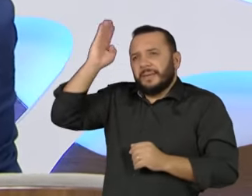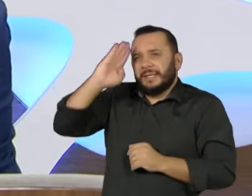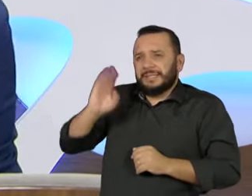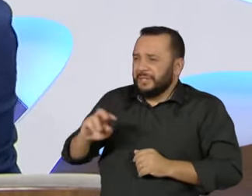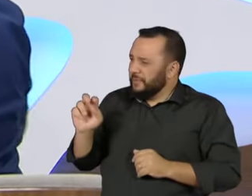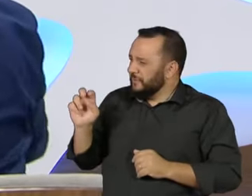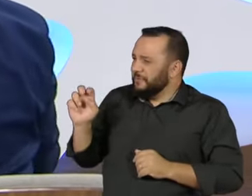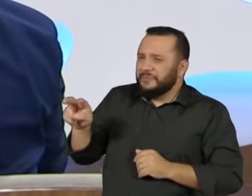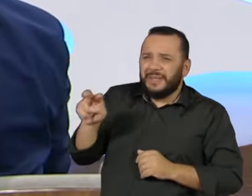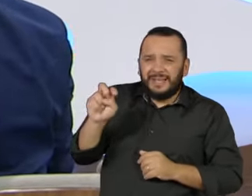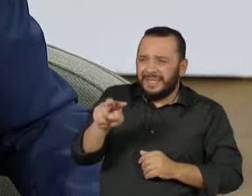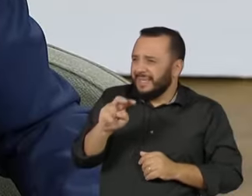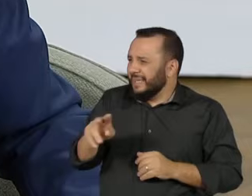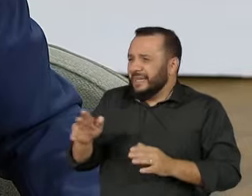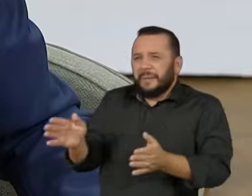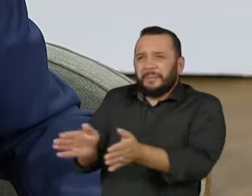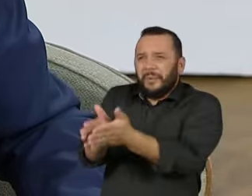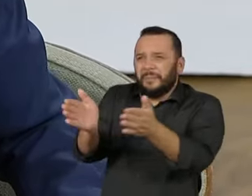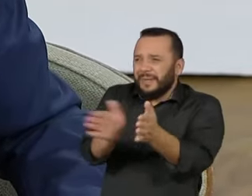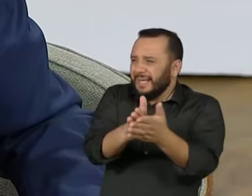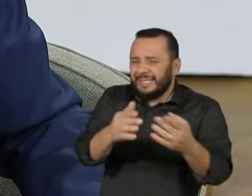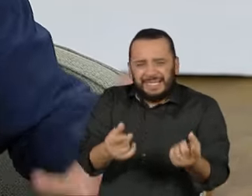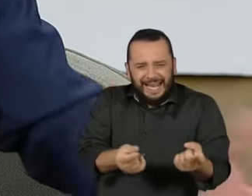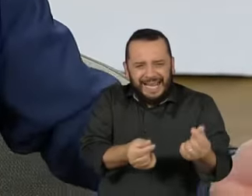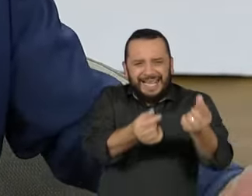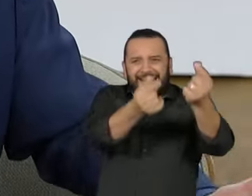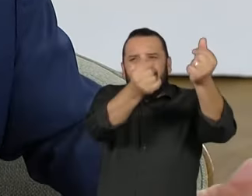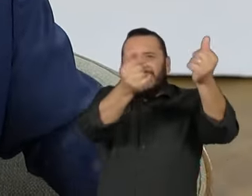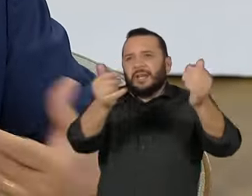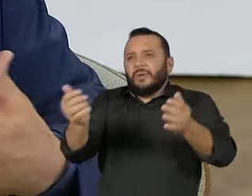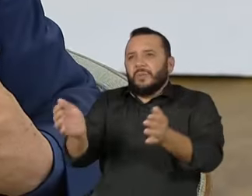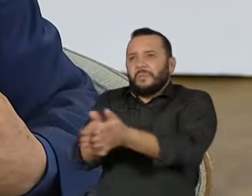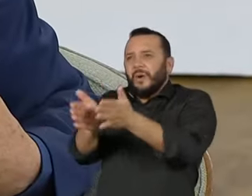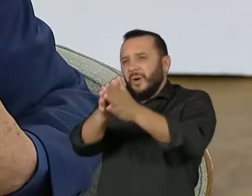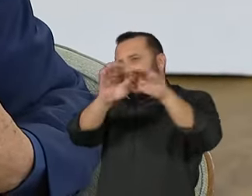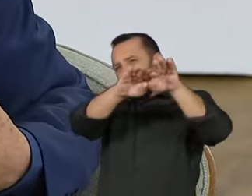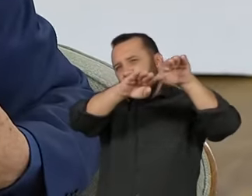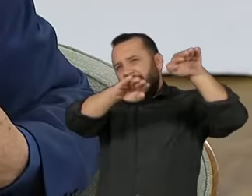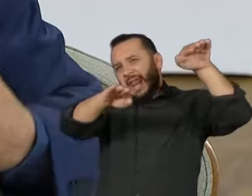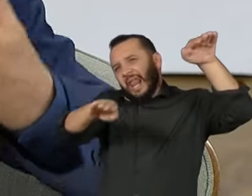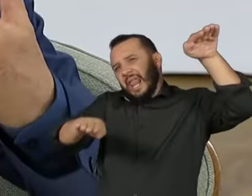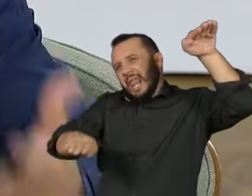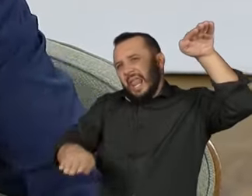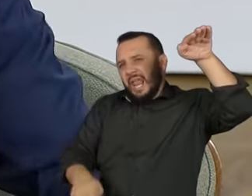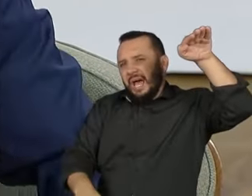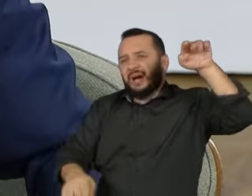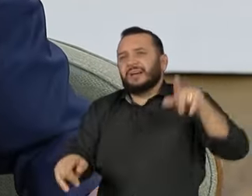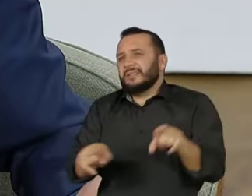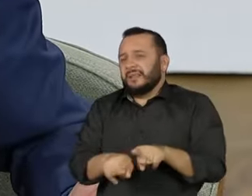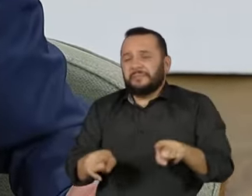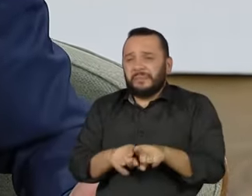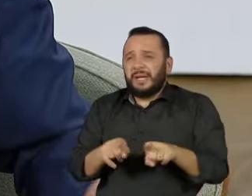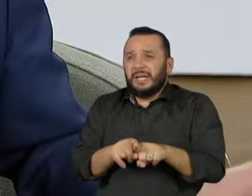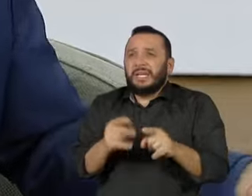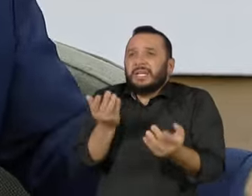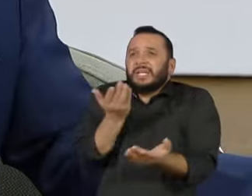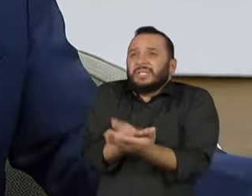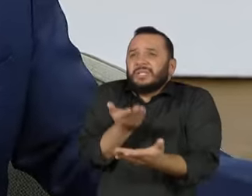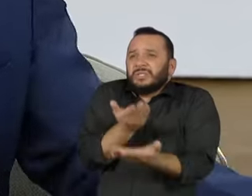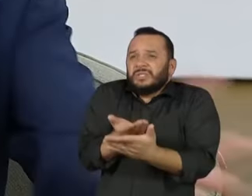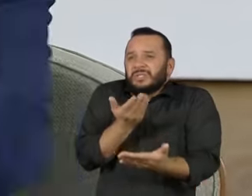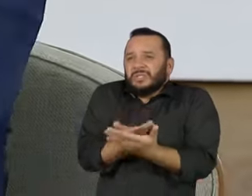país vergonhosamente desigual e com exclusão social como o nosso. Quer dizer, essa é a pergunta que não quer calar.